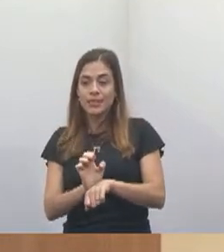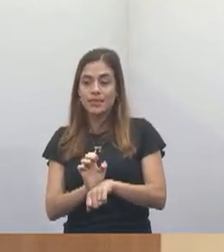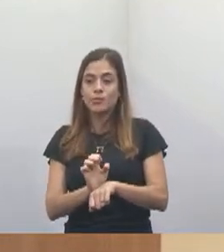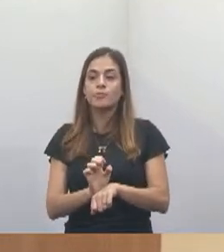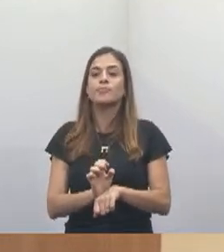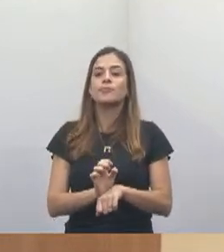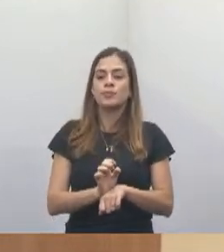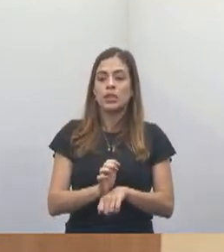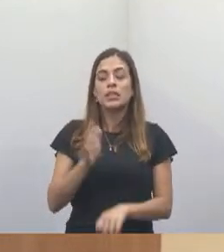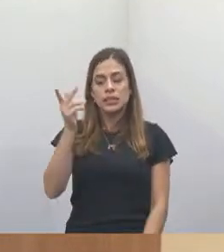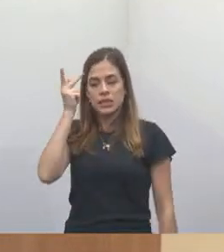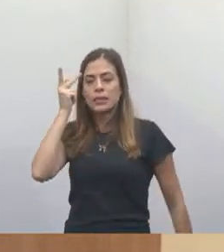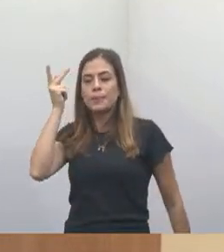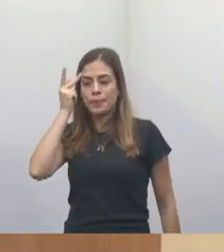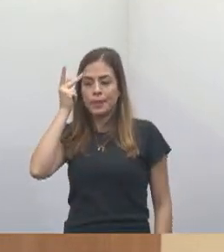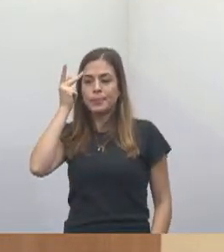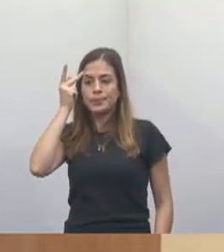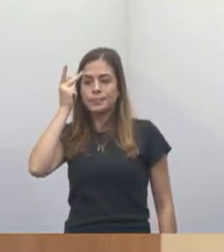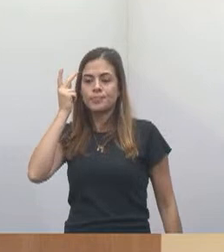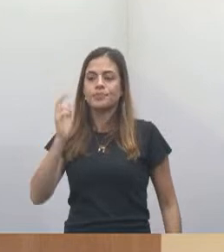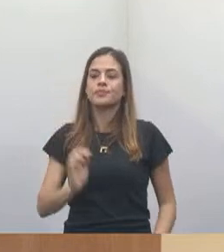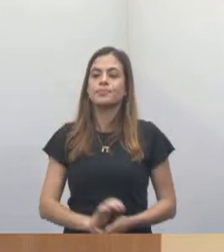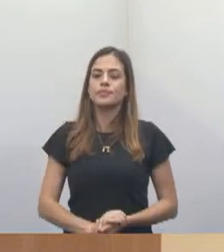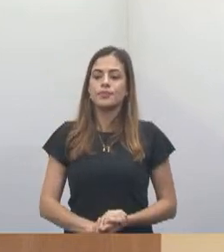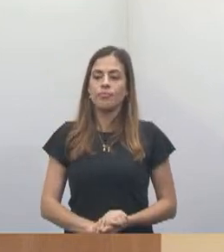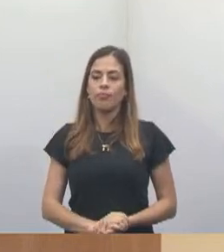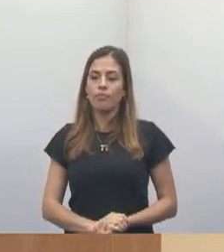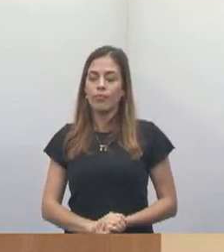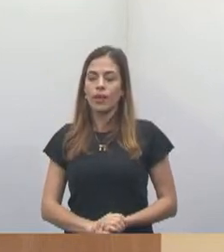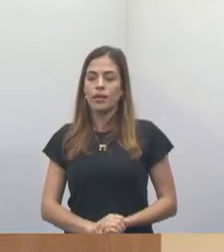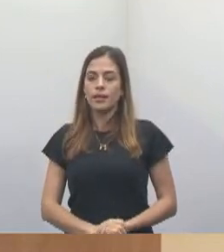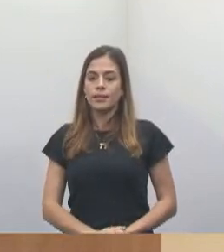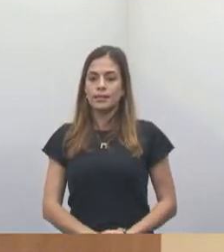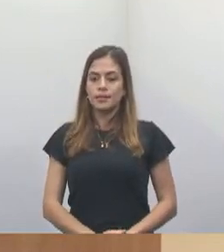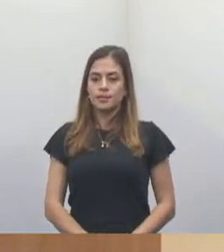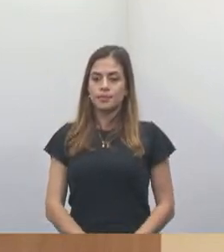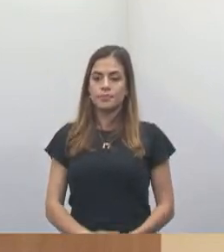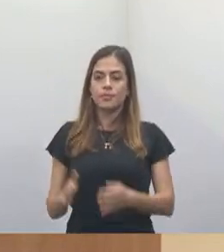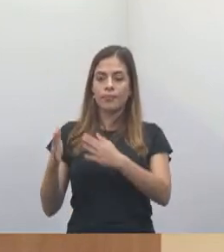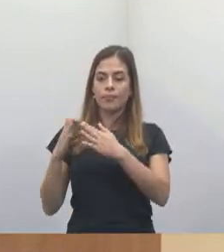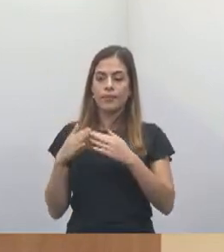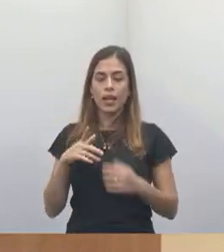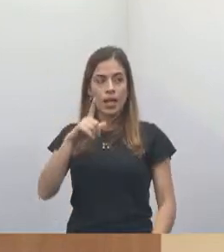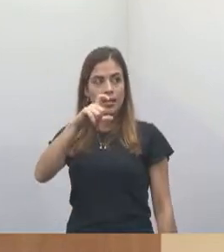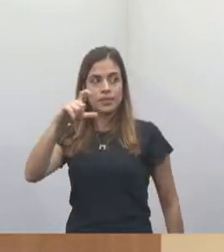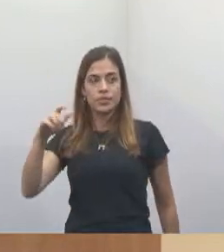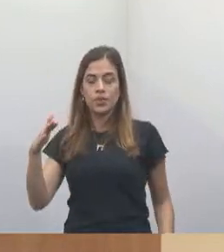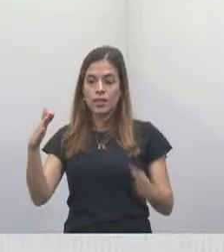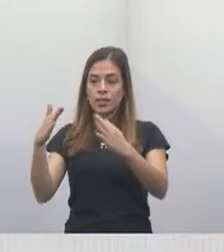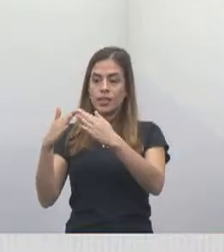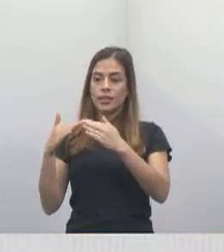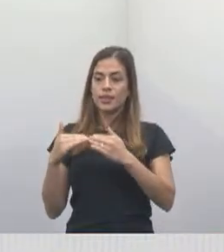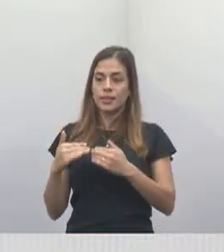locomotiva do Brasil, que é o Estado de São Paulo. Por favor, as fotos, por gentileza.